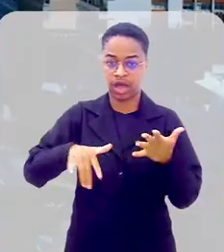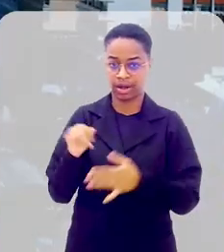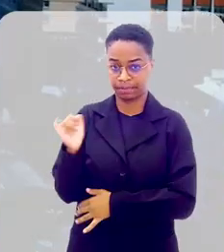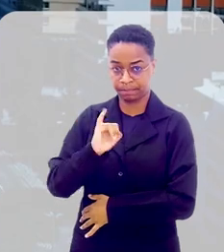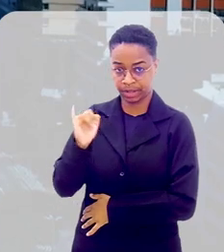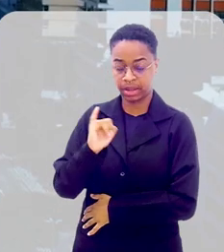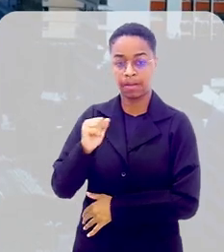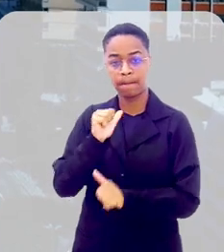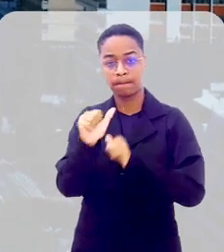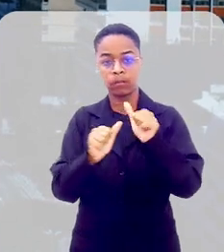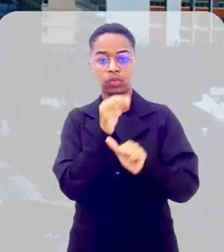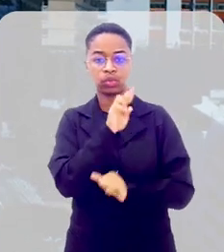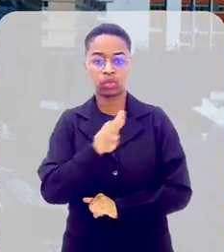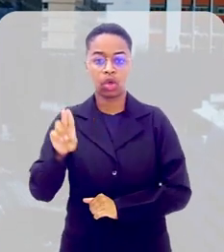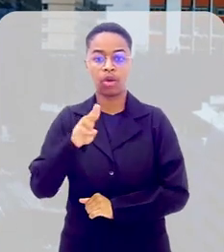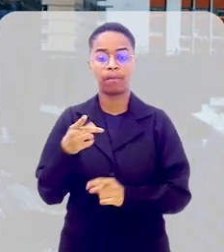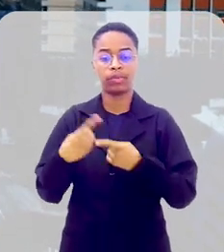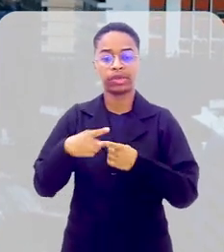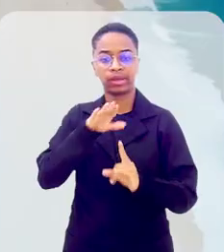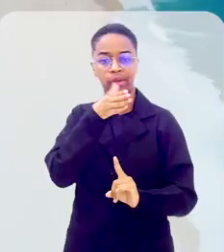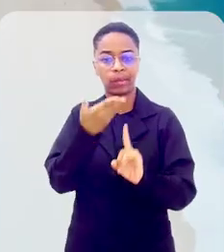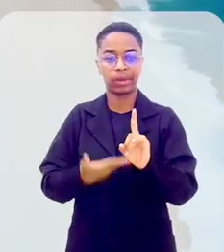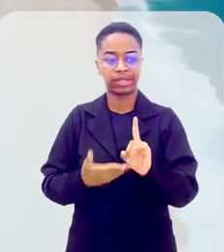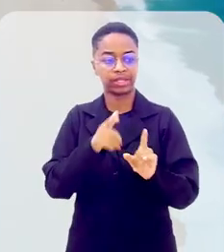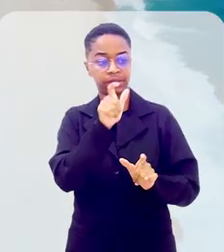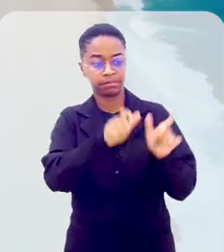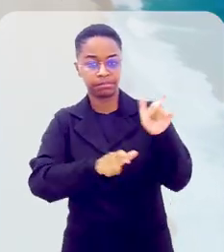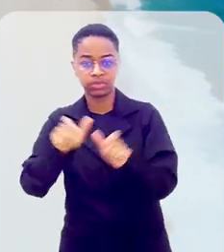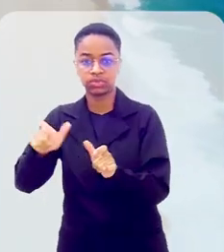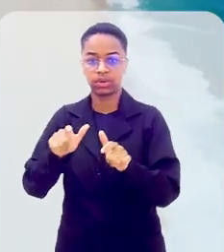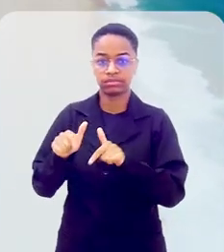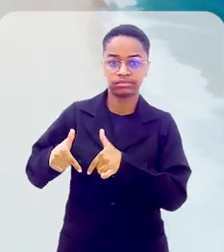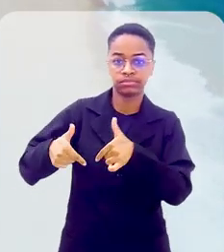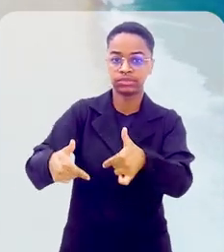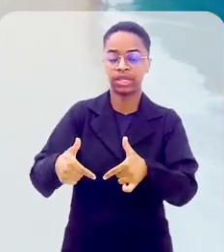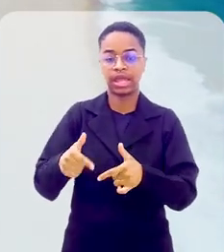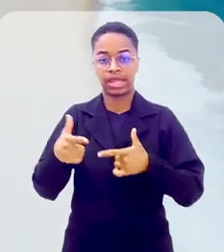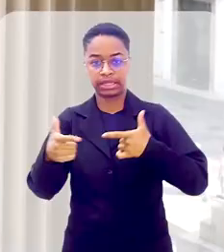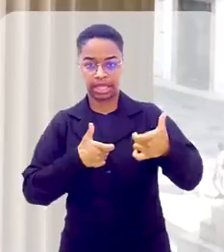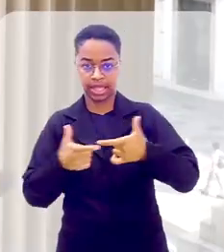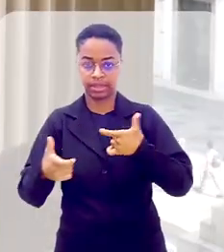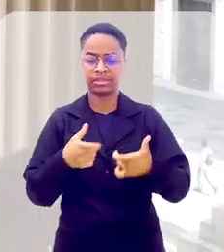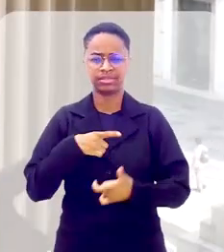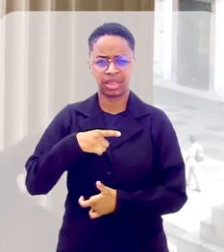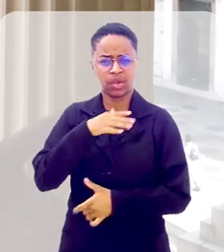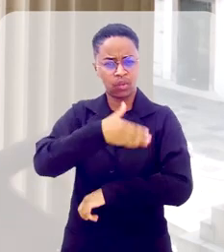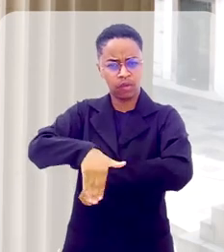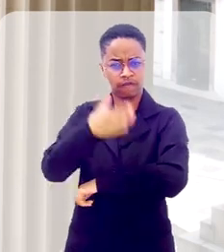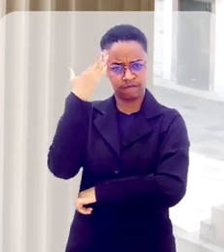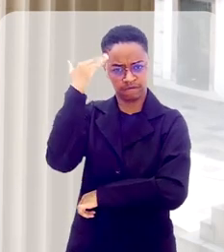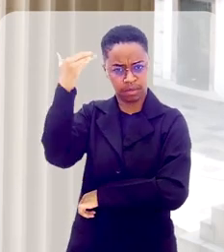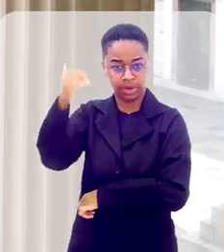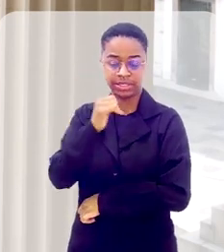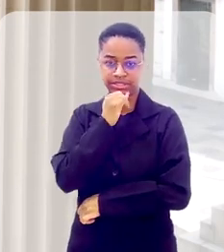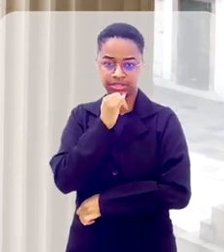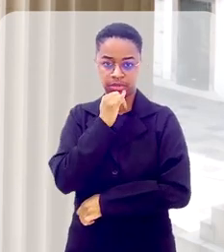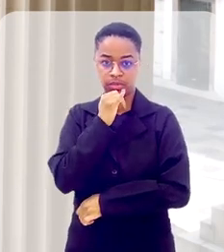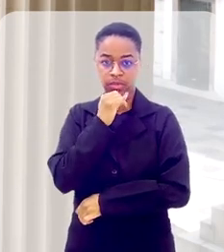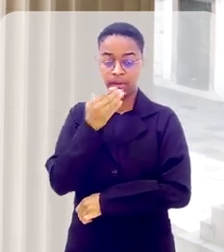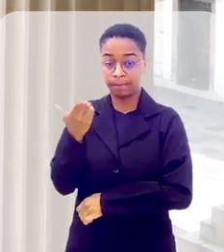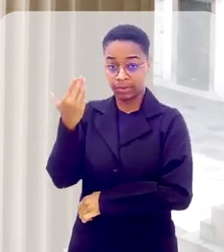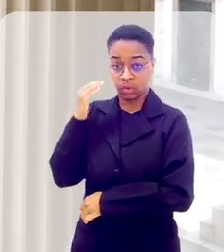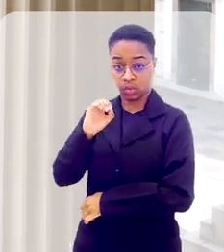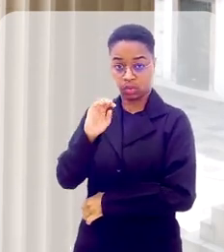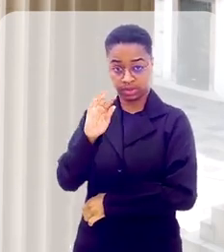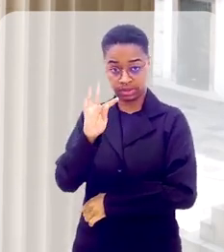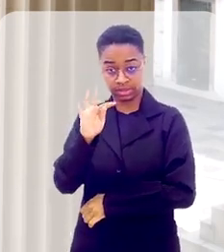rebatizadas em homenagem aos heróis e heroínas da Guerra de Independência da Bahia. Ruas conhecidíssimas. A antiga Rua Otávio